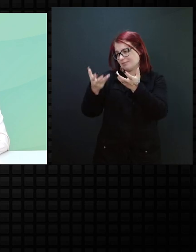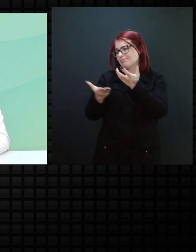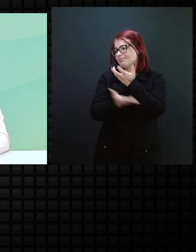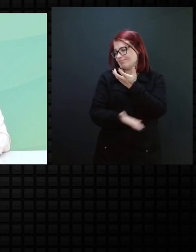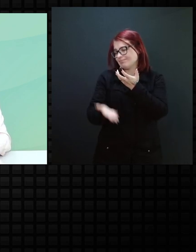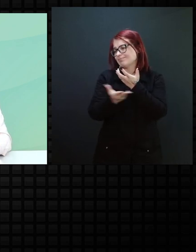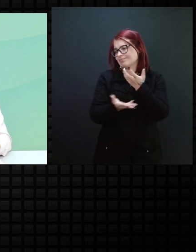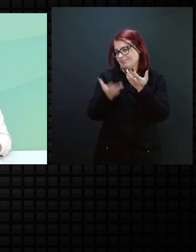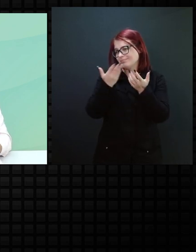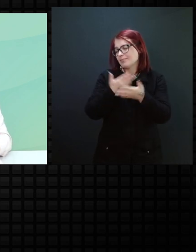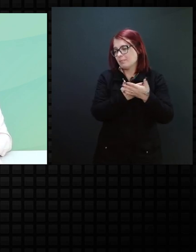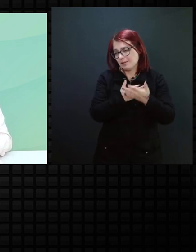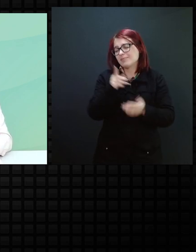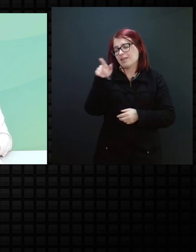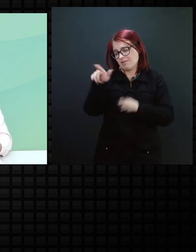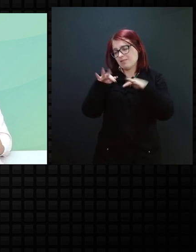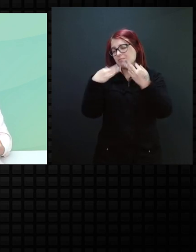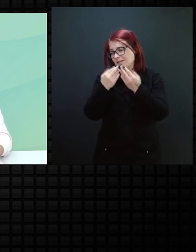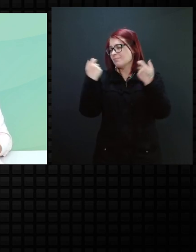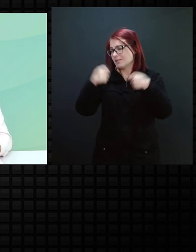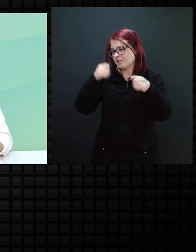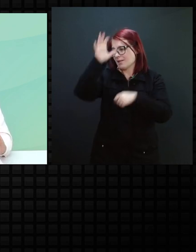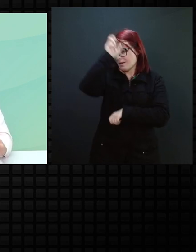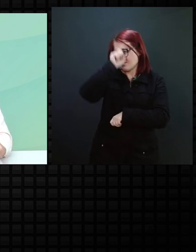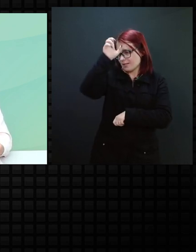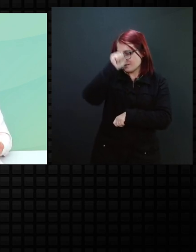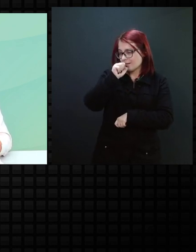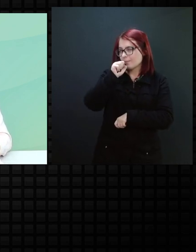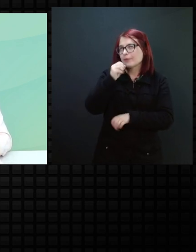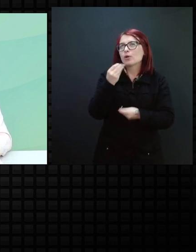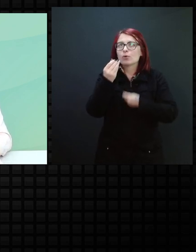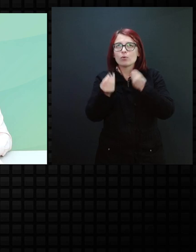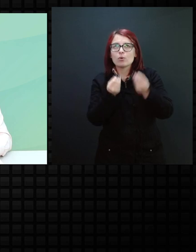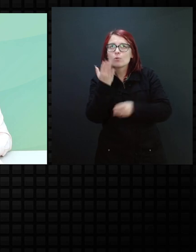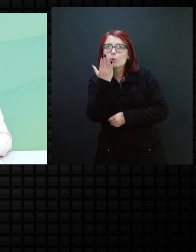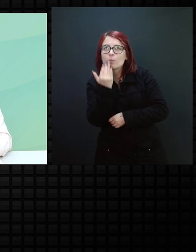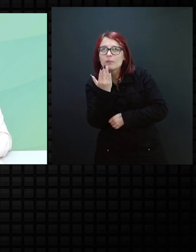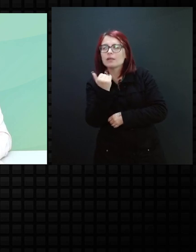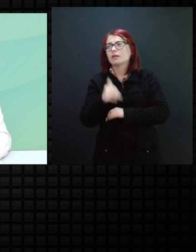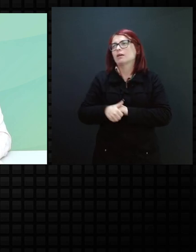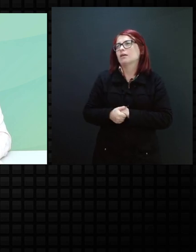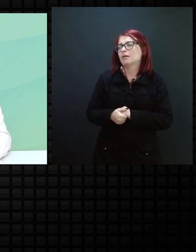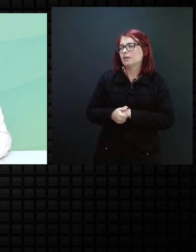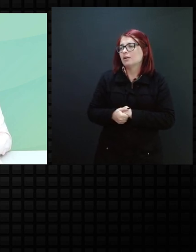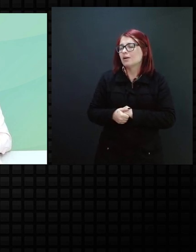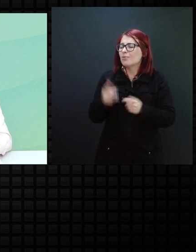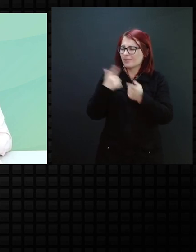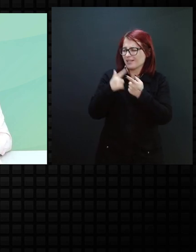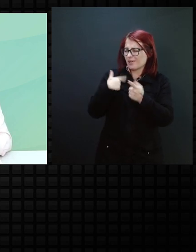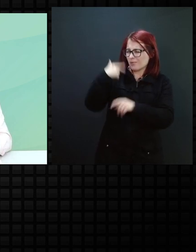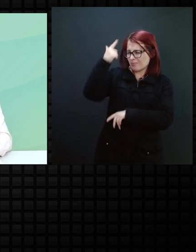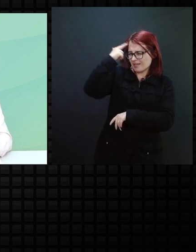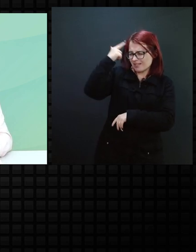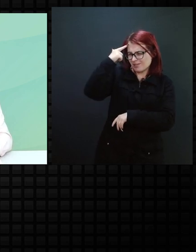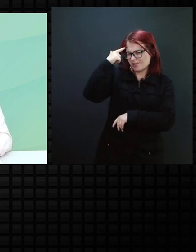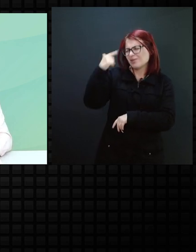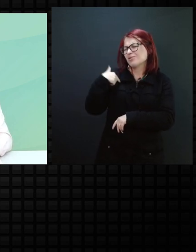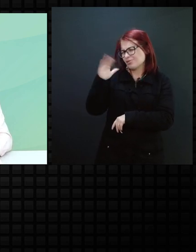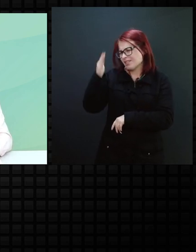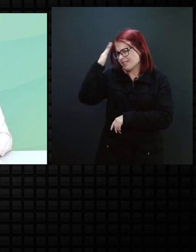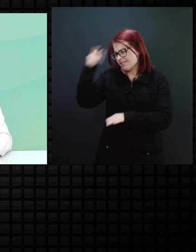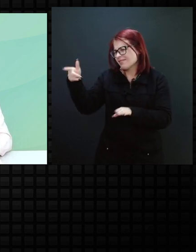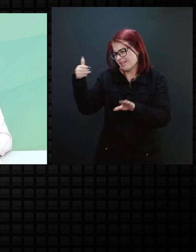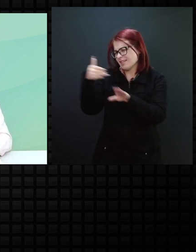Então, a tem que aprender a questão da alimentação, né? Porque eu penso assim, eu sei que você vai entrar nisso,